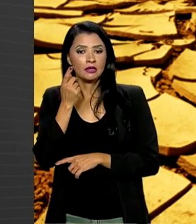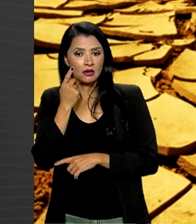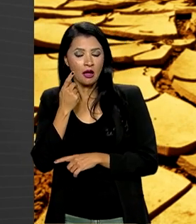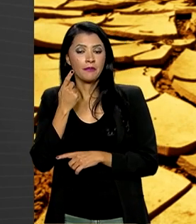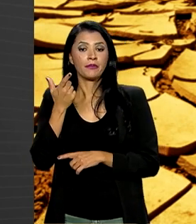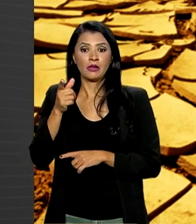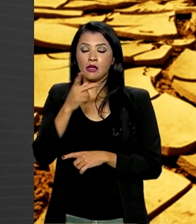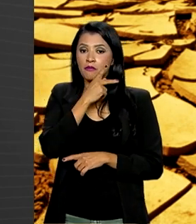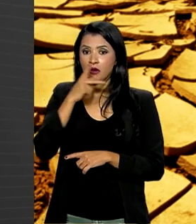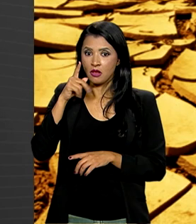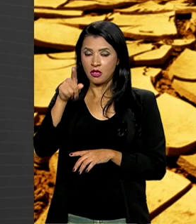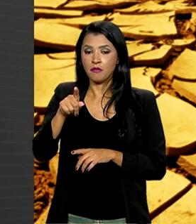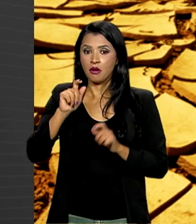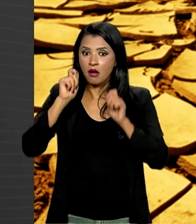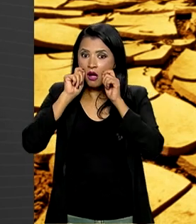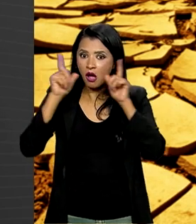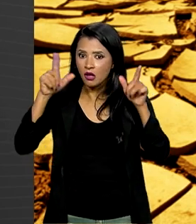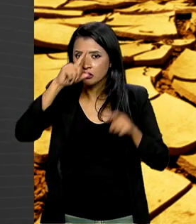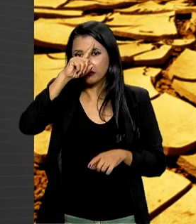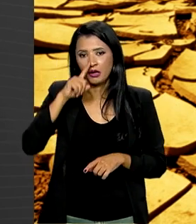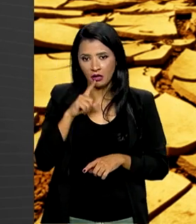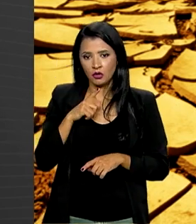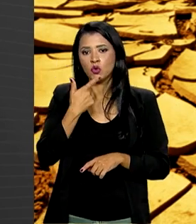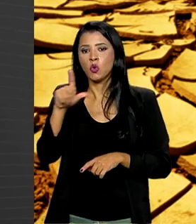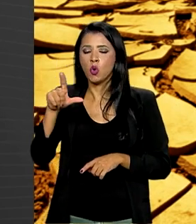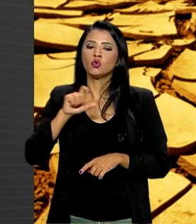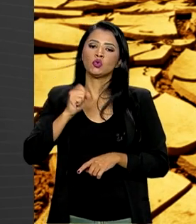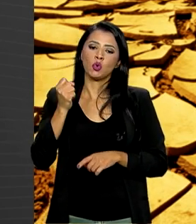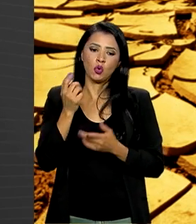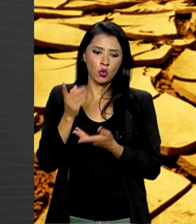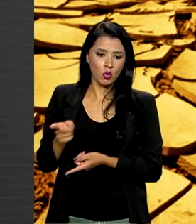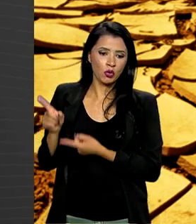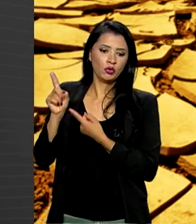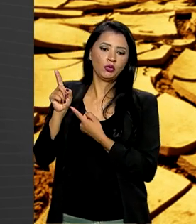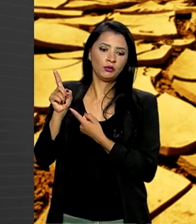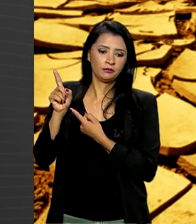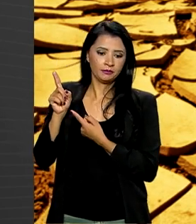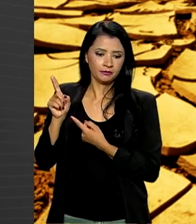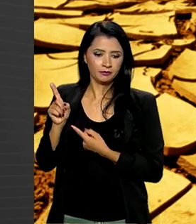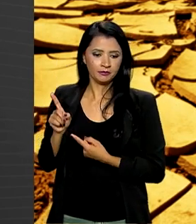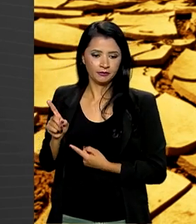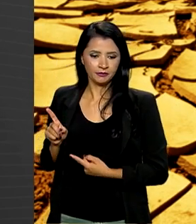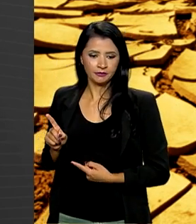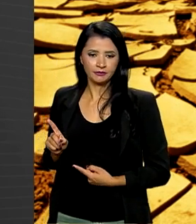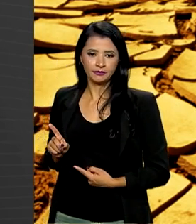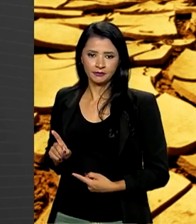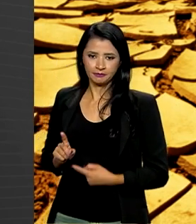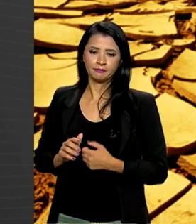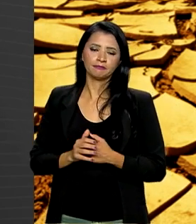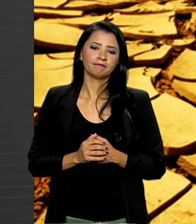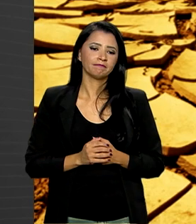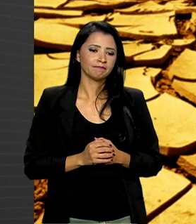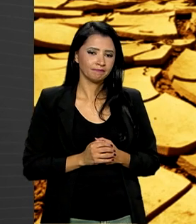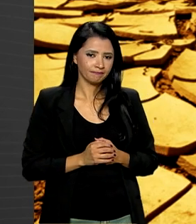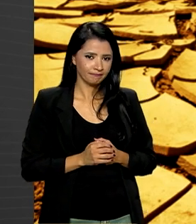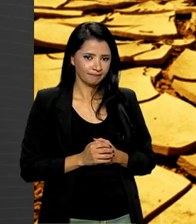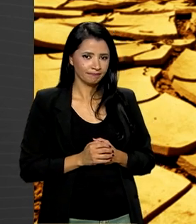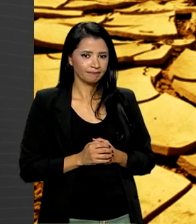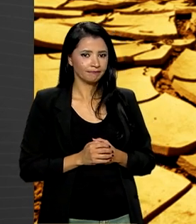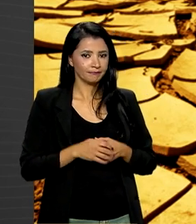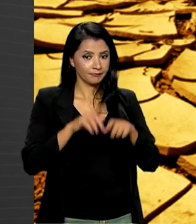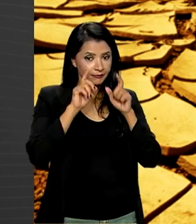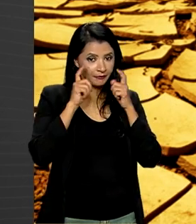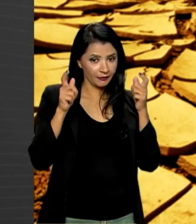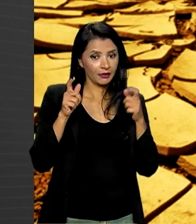alerta amarelo. Oito estados, Maranhão, Minas Gerais, São Paulo, Bahia, Pará, Mato Grosso do